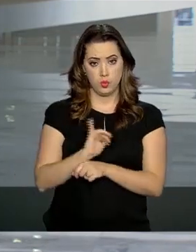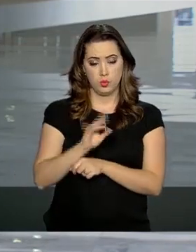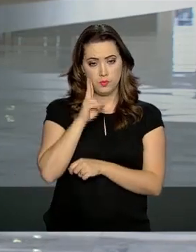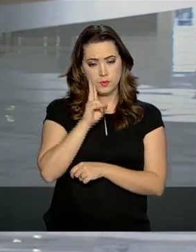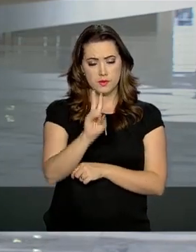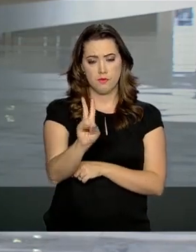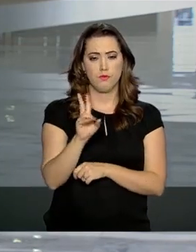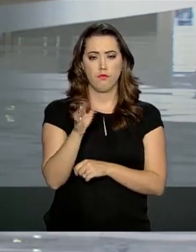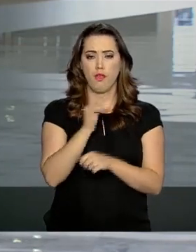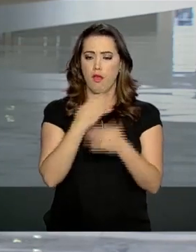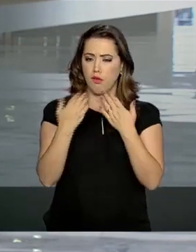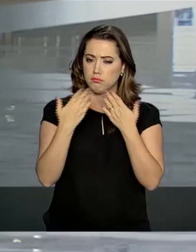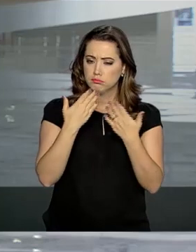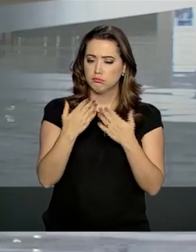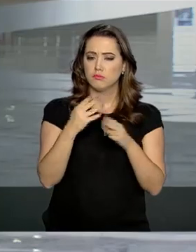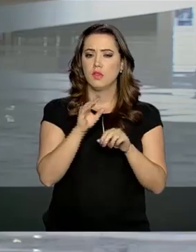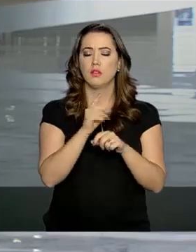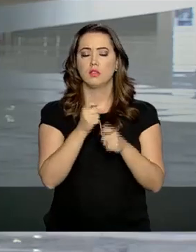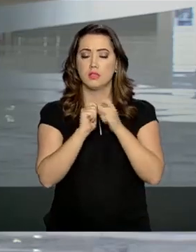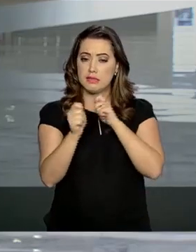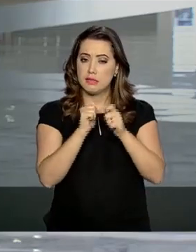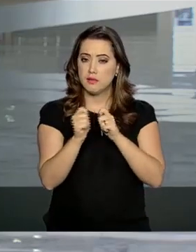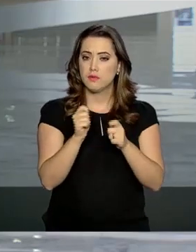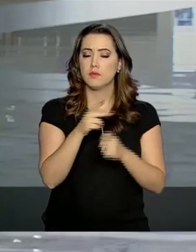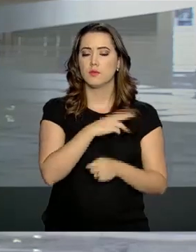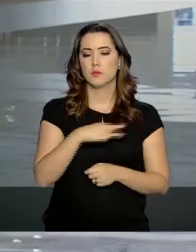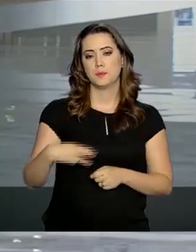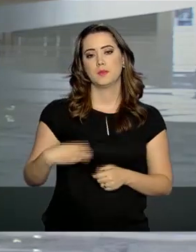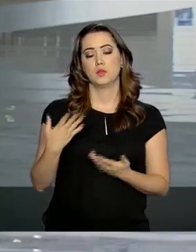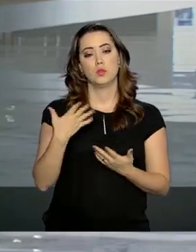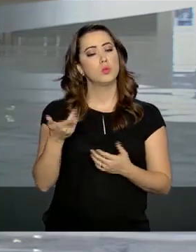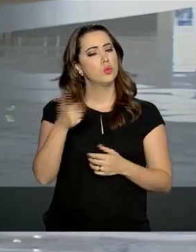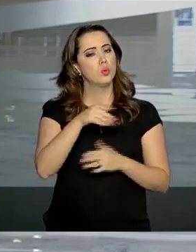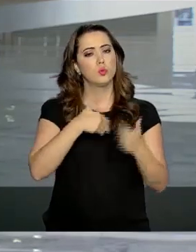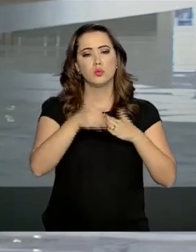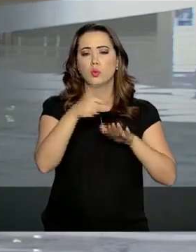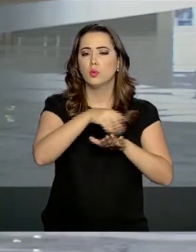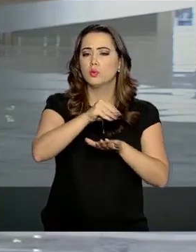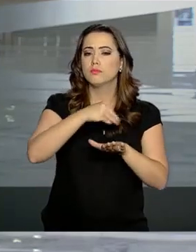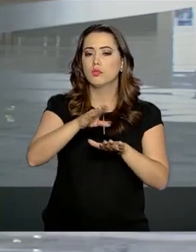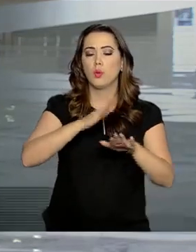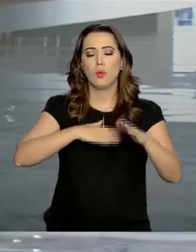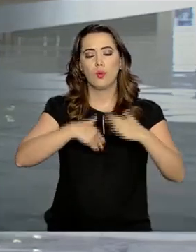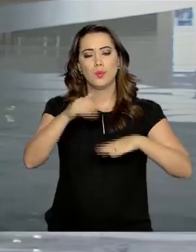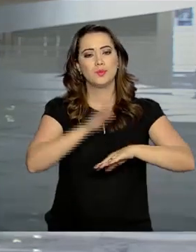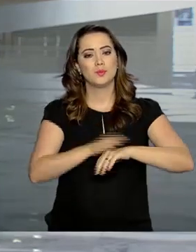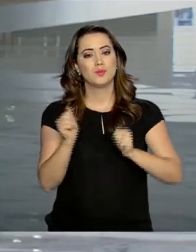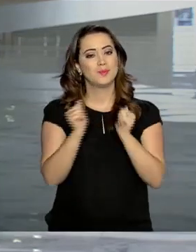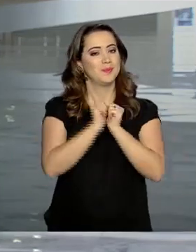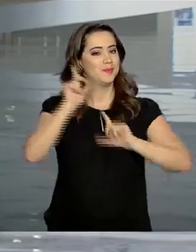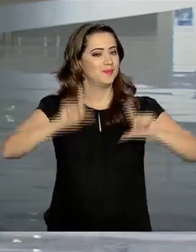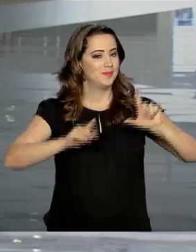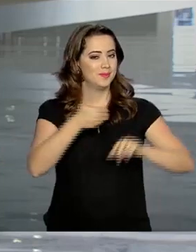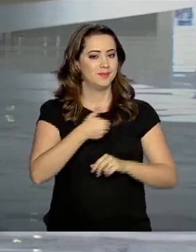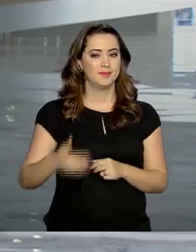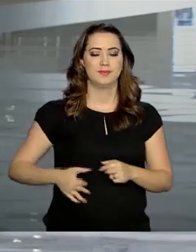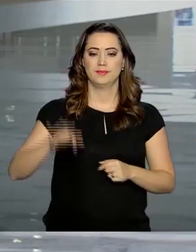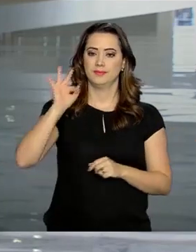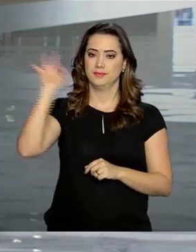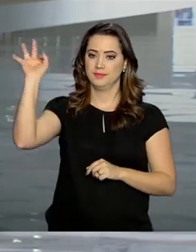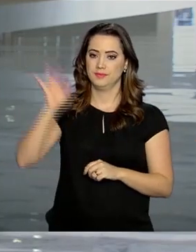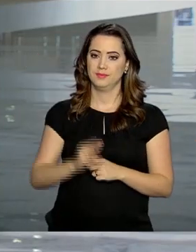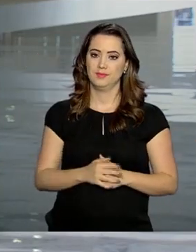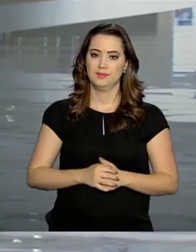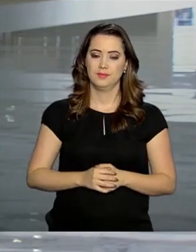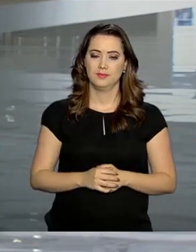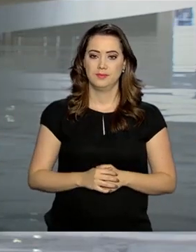entrevista com o ministro da Economia, Paulo Guedes. E nós podemos voltar a qualquer momento com outras informações. Continue com a gente na NBR, a TV